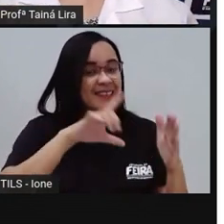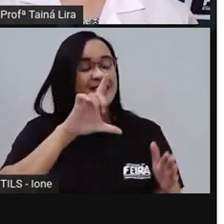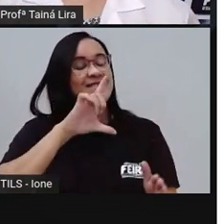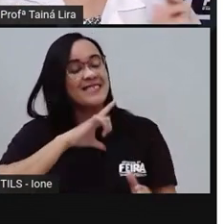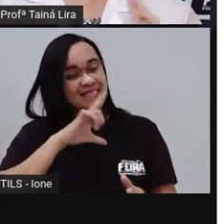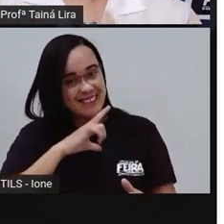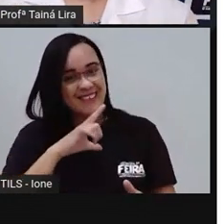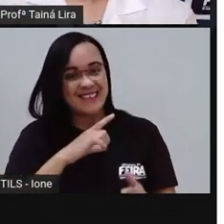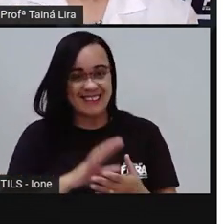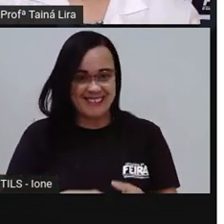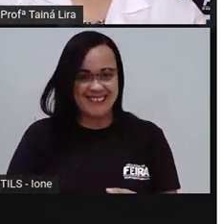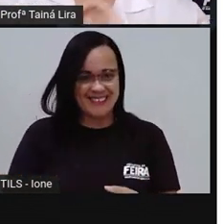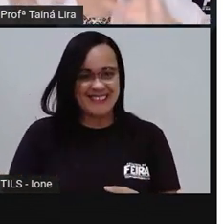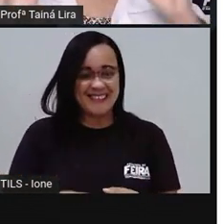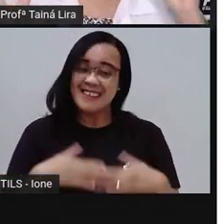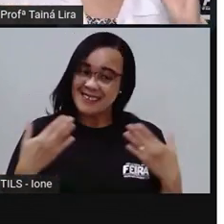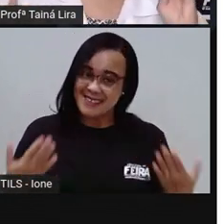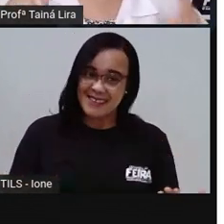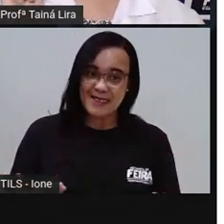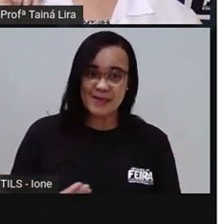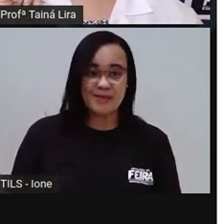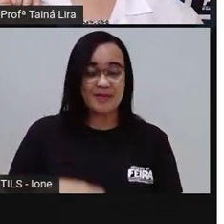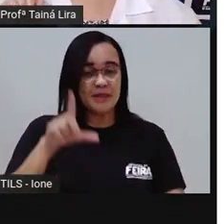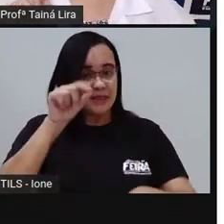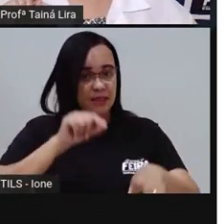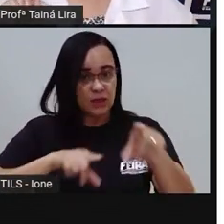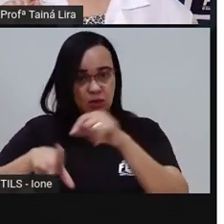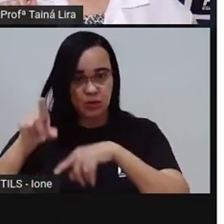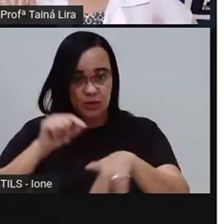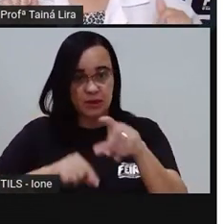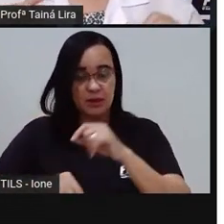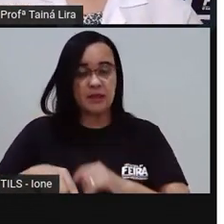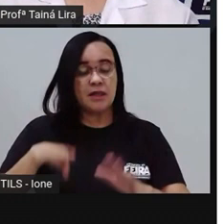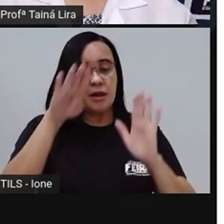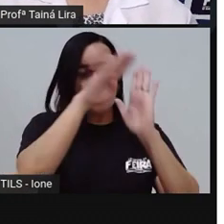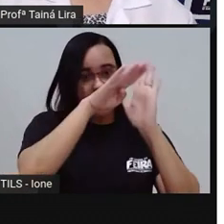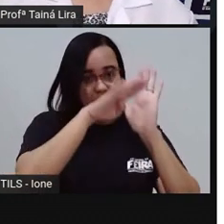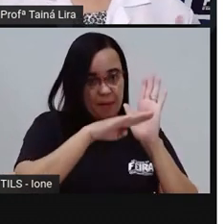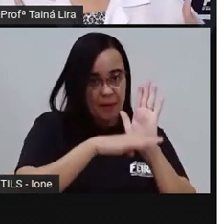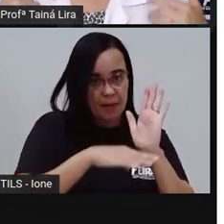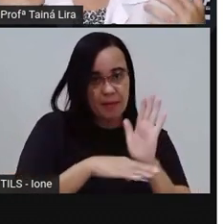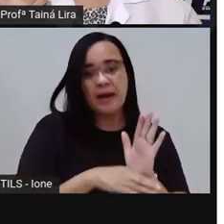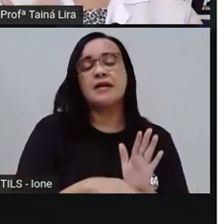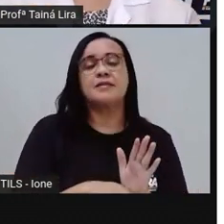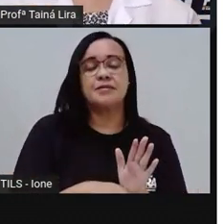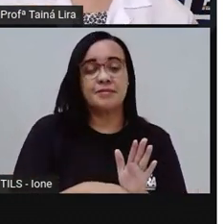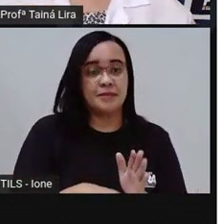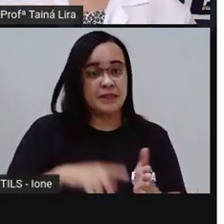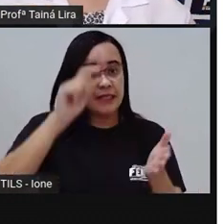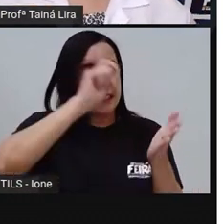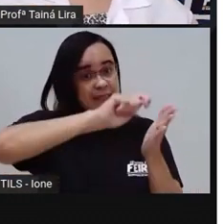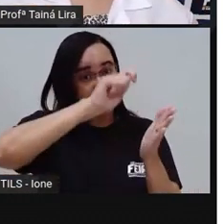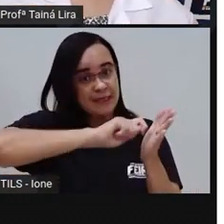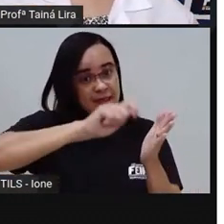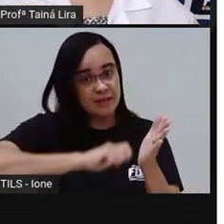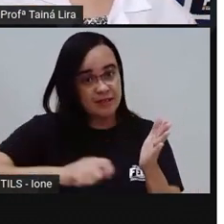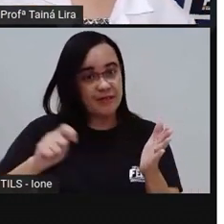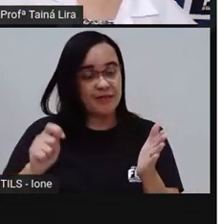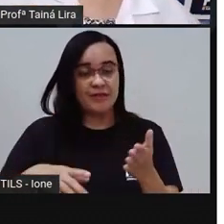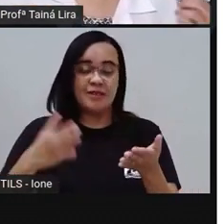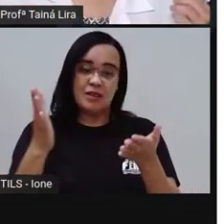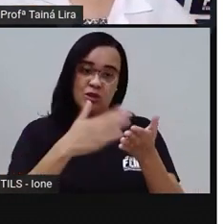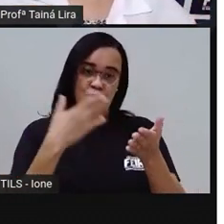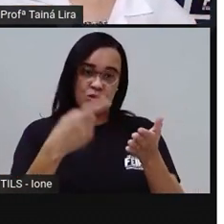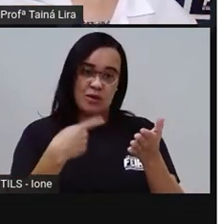cozinha Certo? Então escolher uma receita Deixar essa receita Escrita no seu caderno Tá?